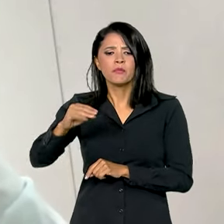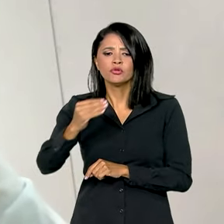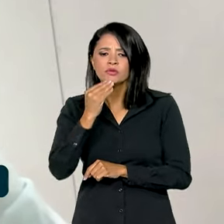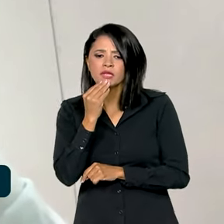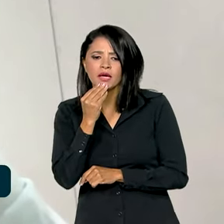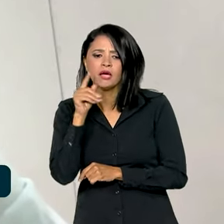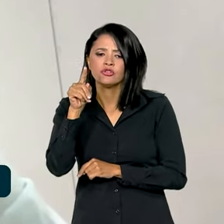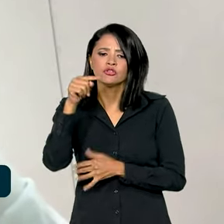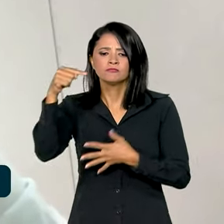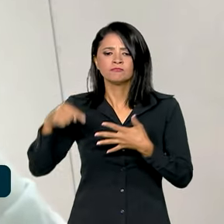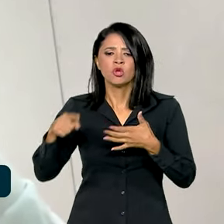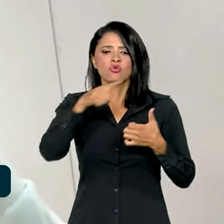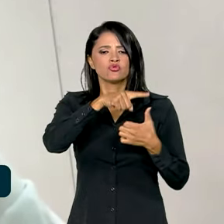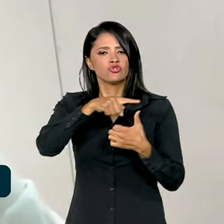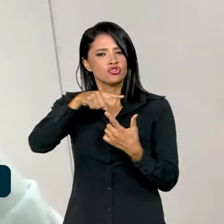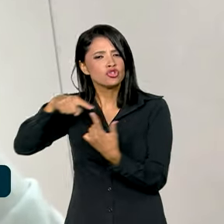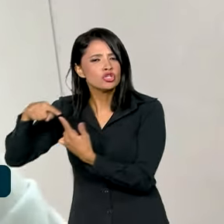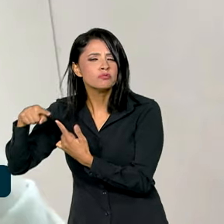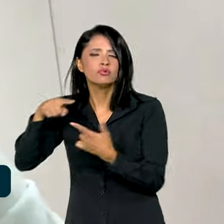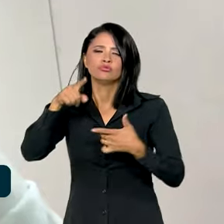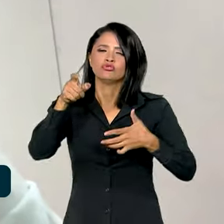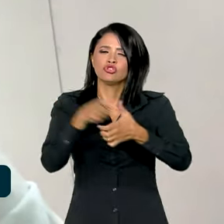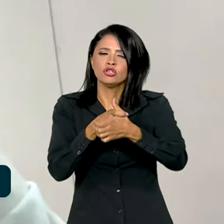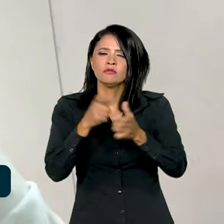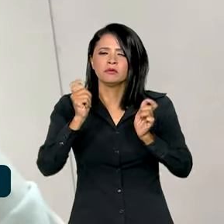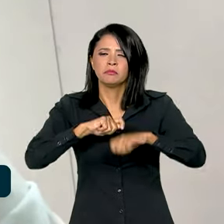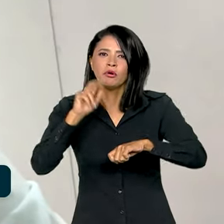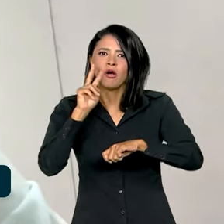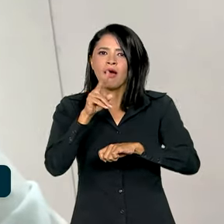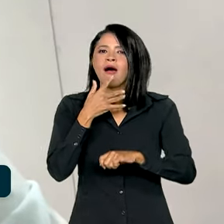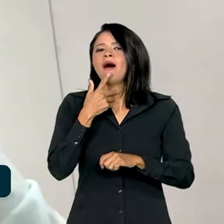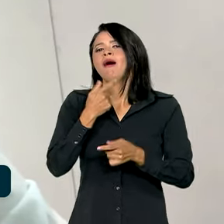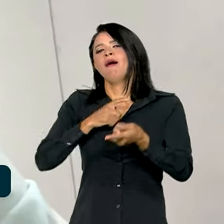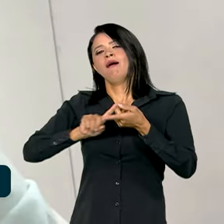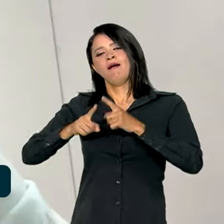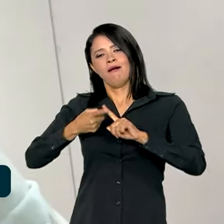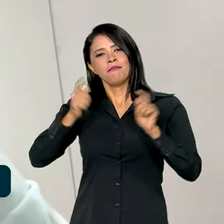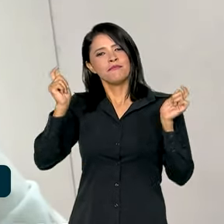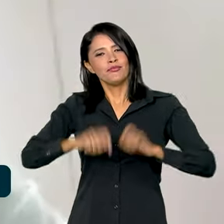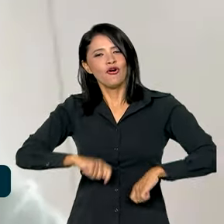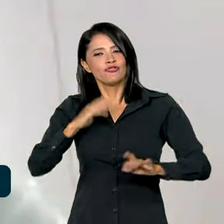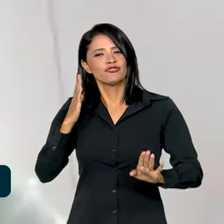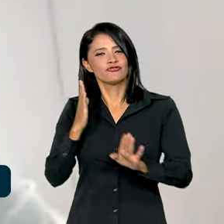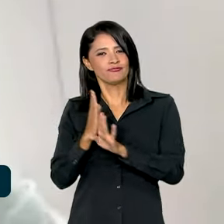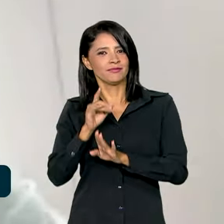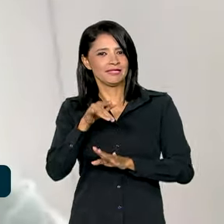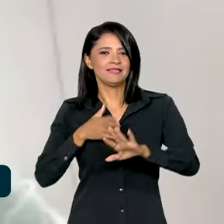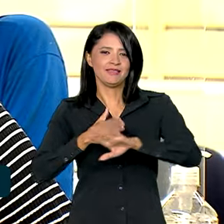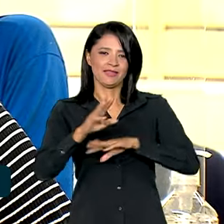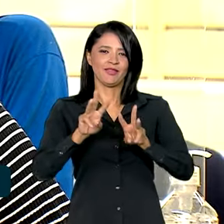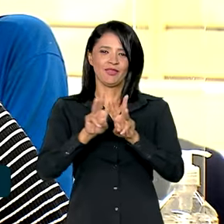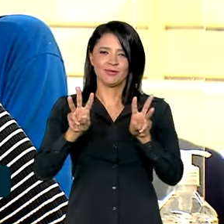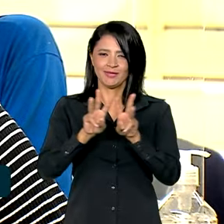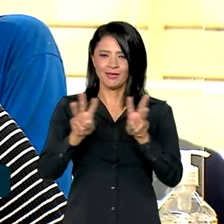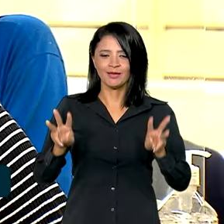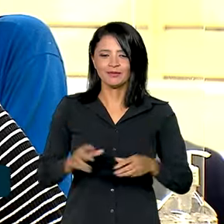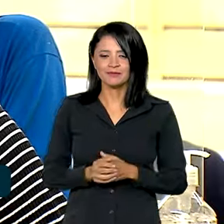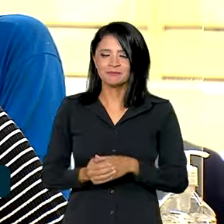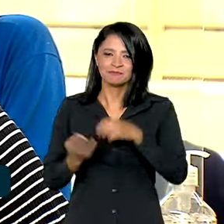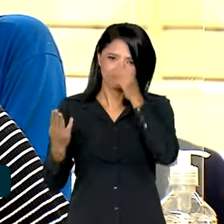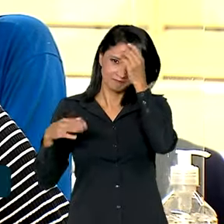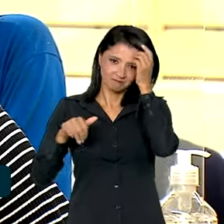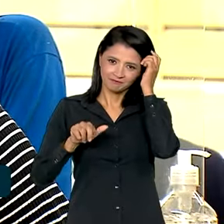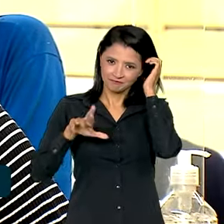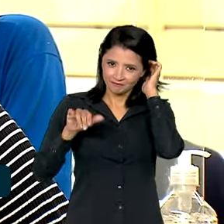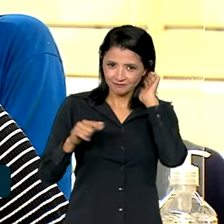tipo de dívida lá e ele pode encontrar uma boa opção de renegociação se ele acessar a plataforma. Marlúcia, que